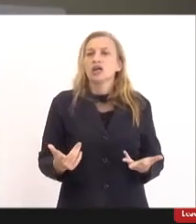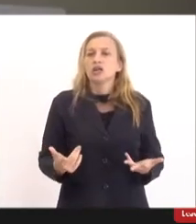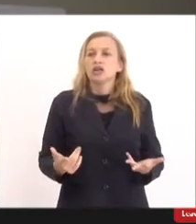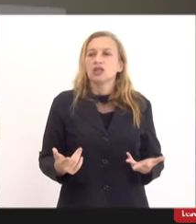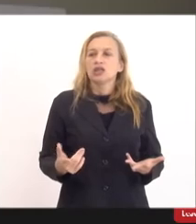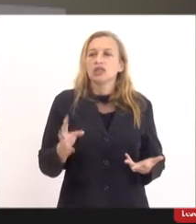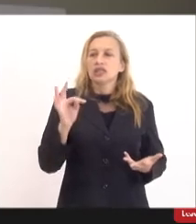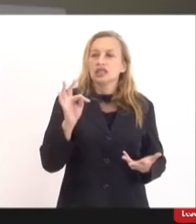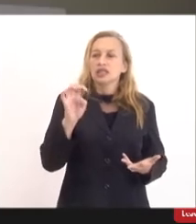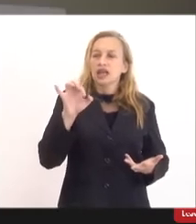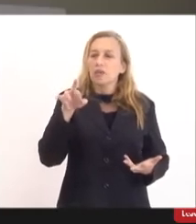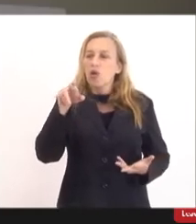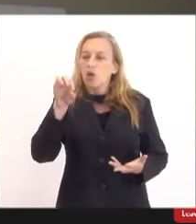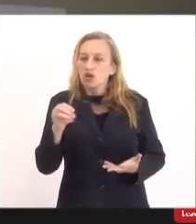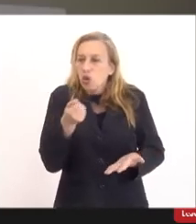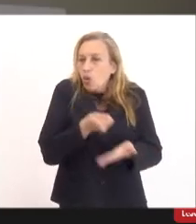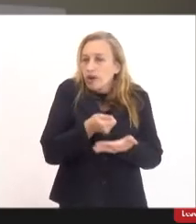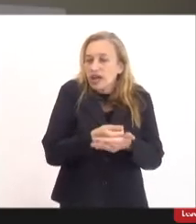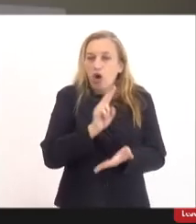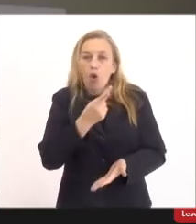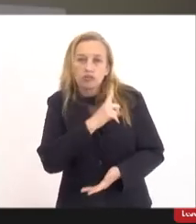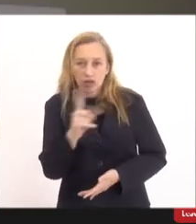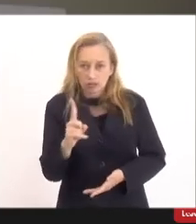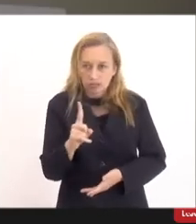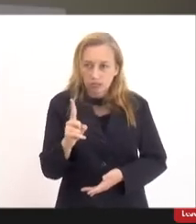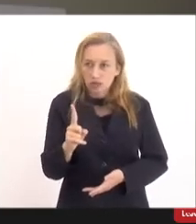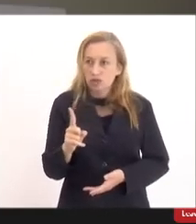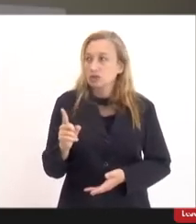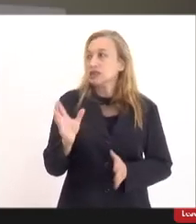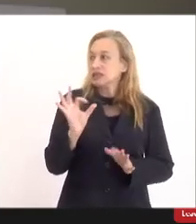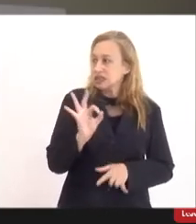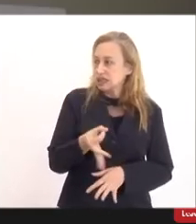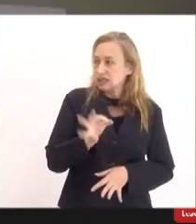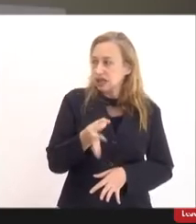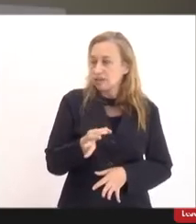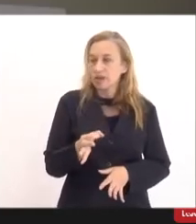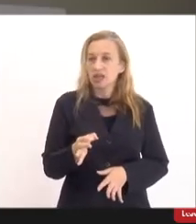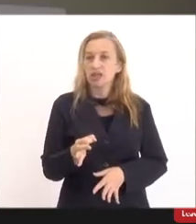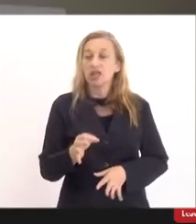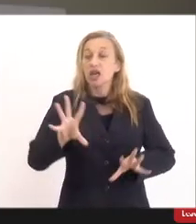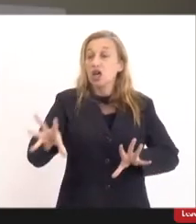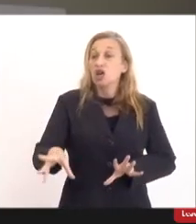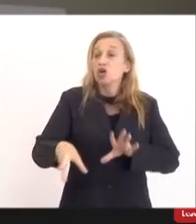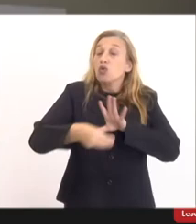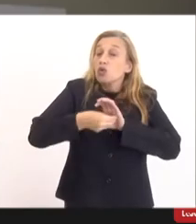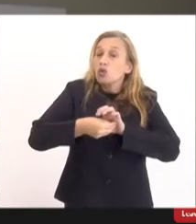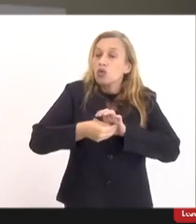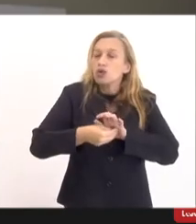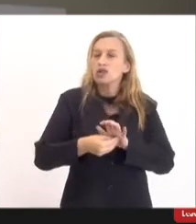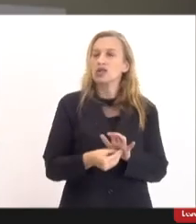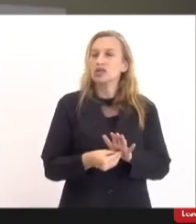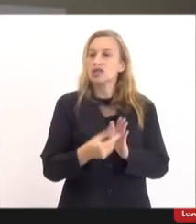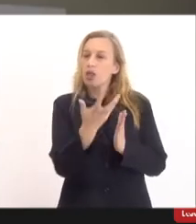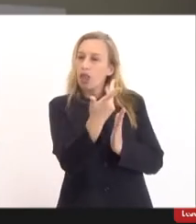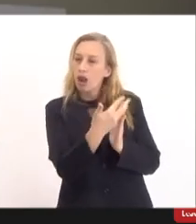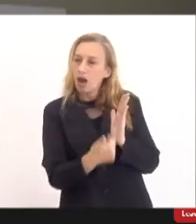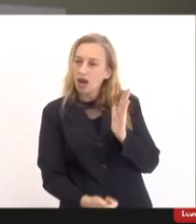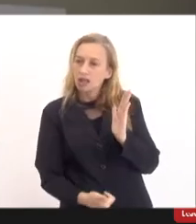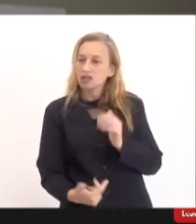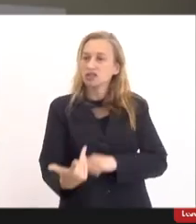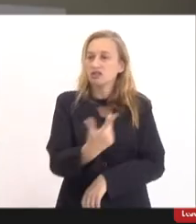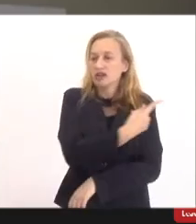terminologia obrigatória ou não. Ultimamente, simplesmente, inclui-se nessa listagem de vacinas,